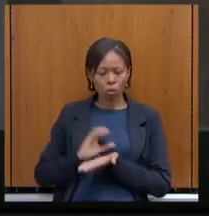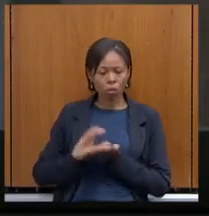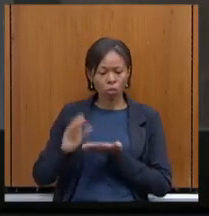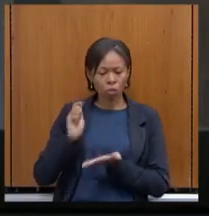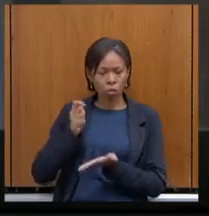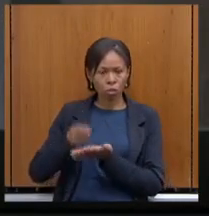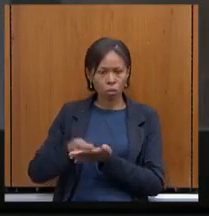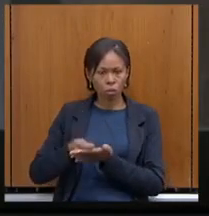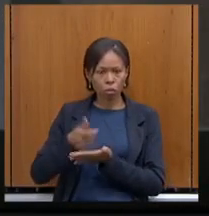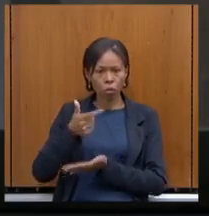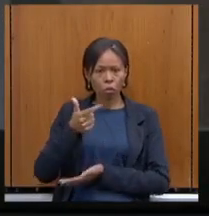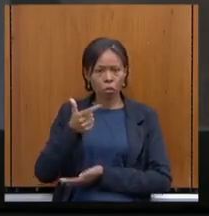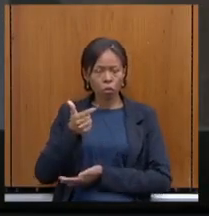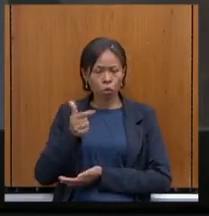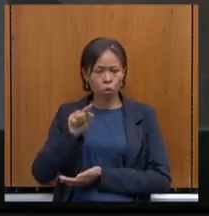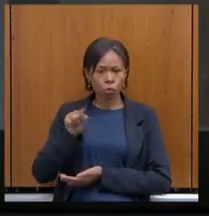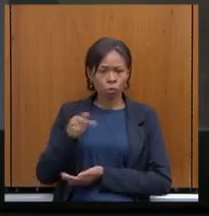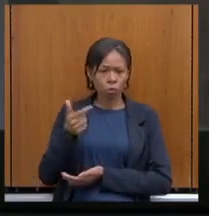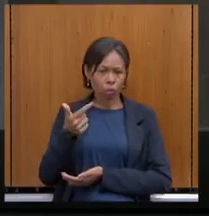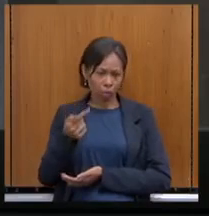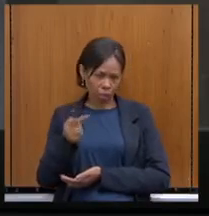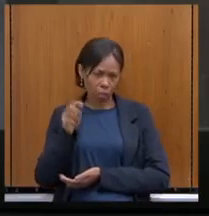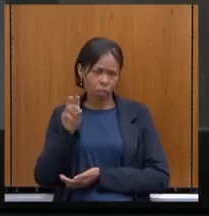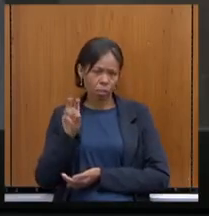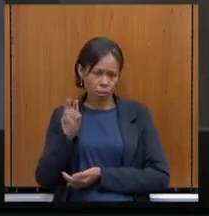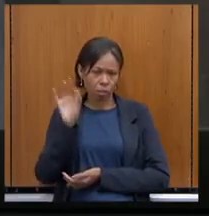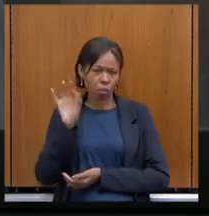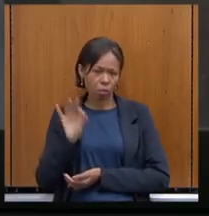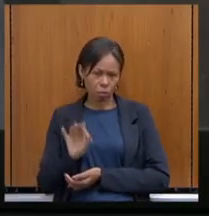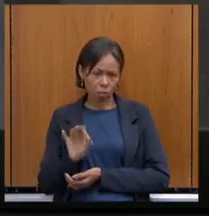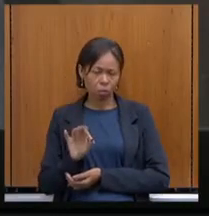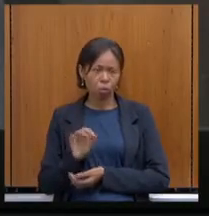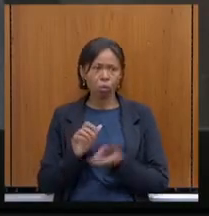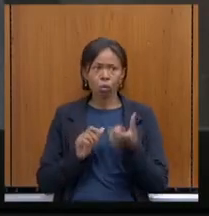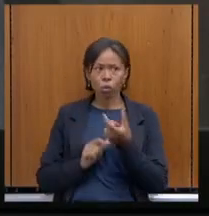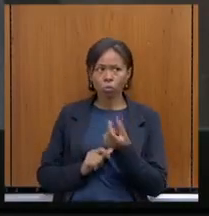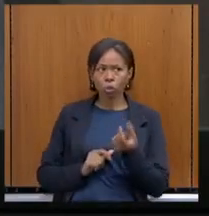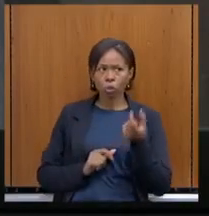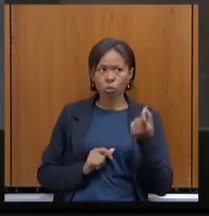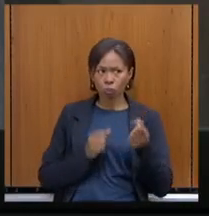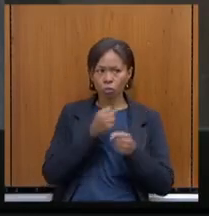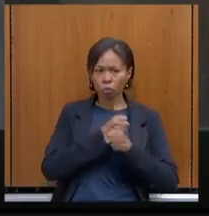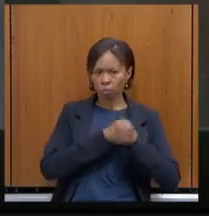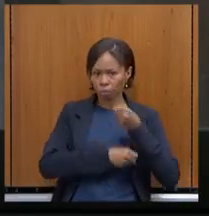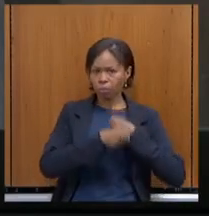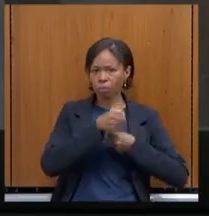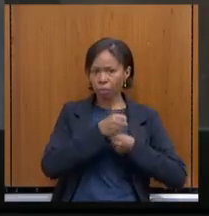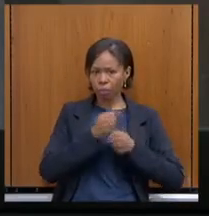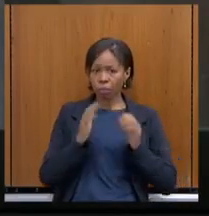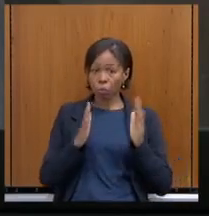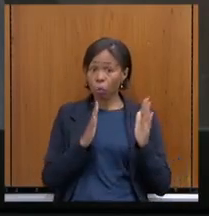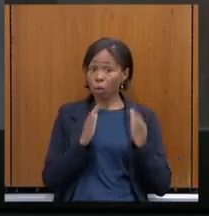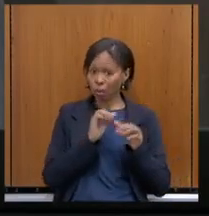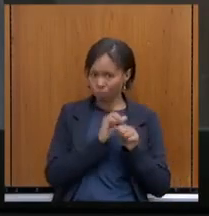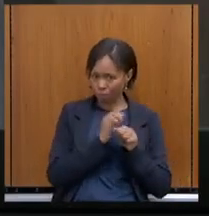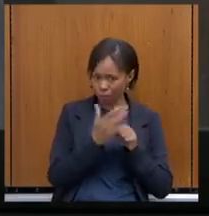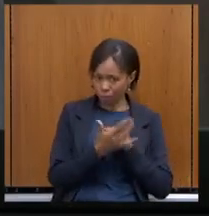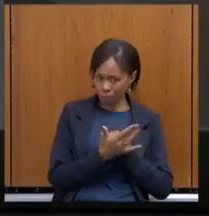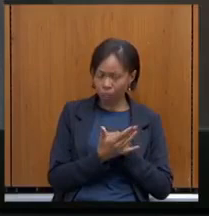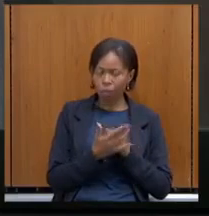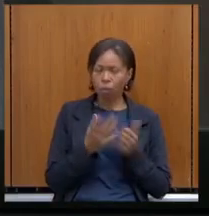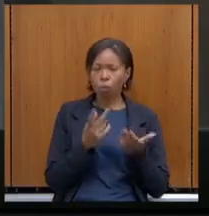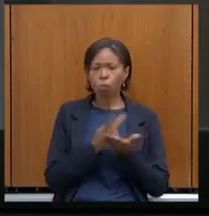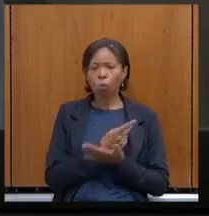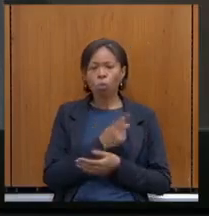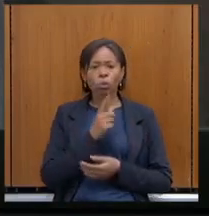,75% da sua arrecadação e, em 2020, durante a pandemia, o Estado de Minas